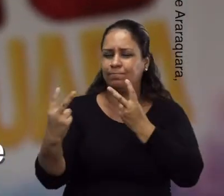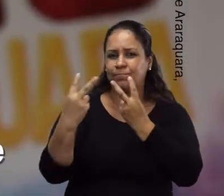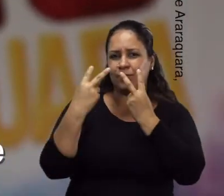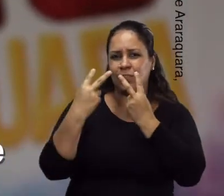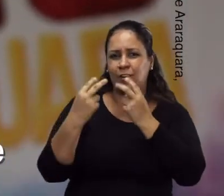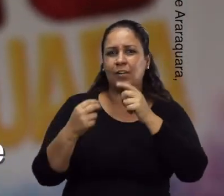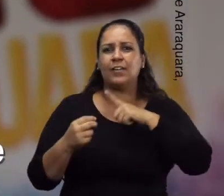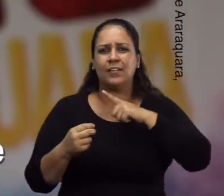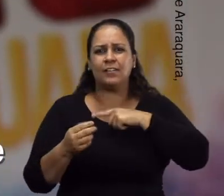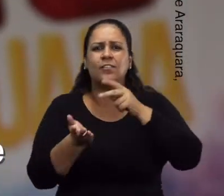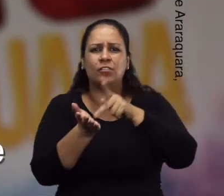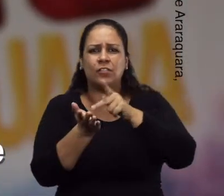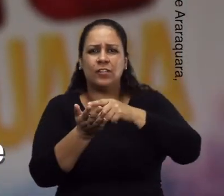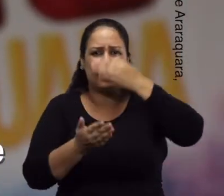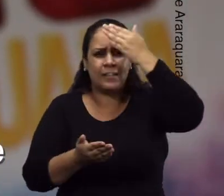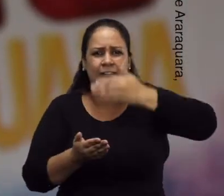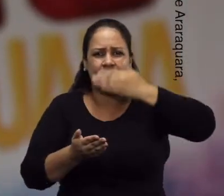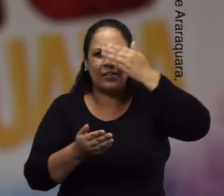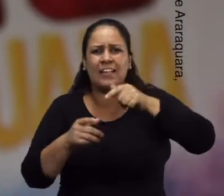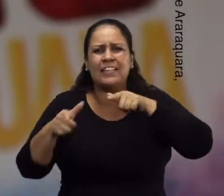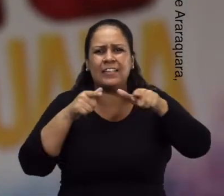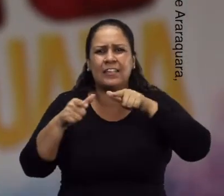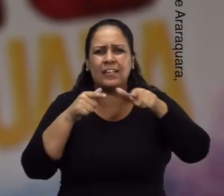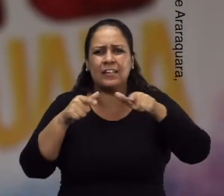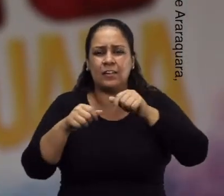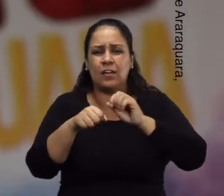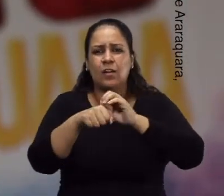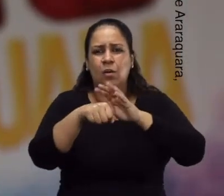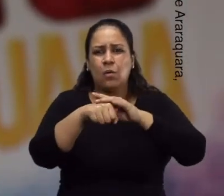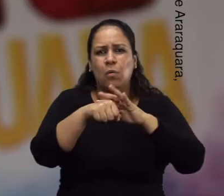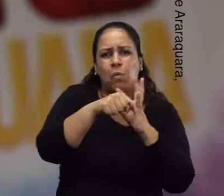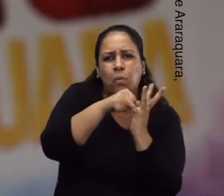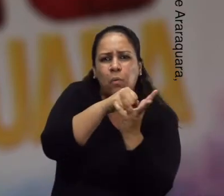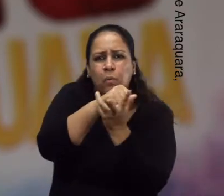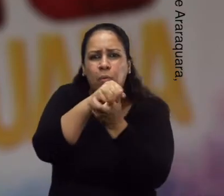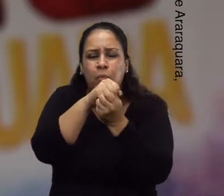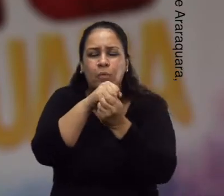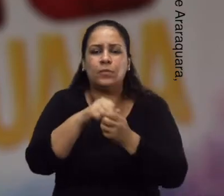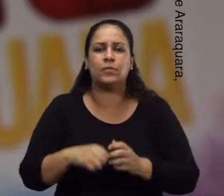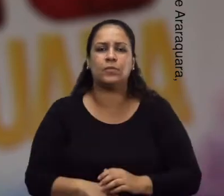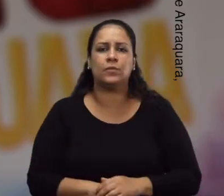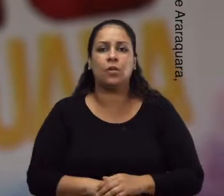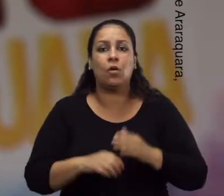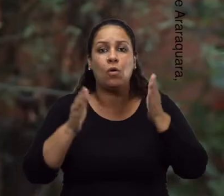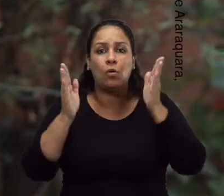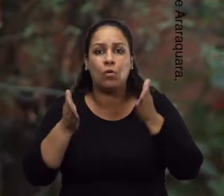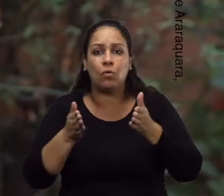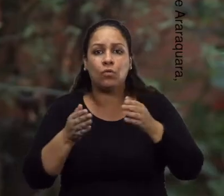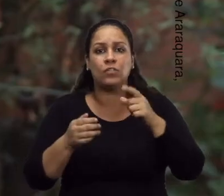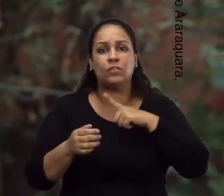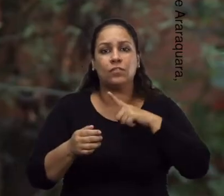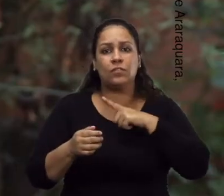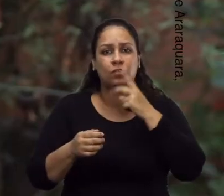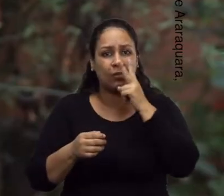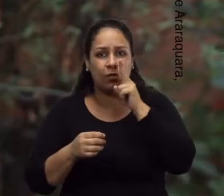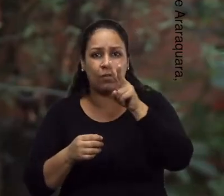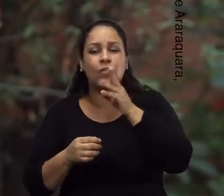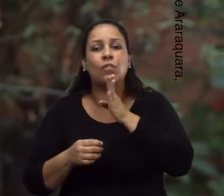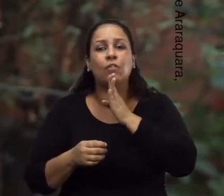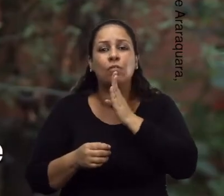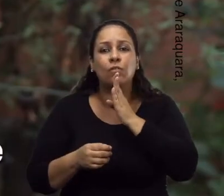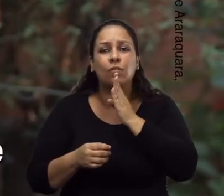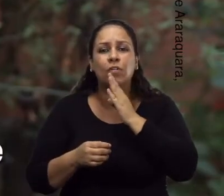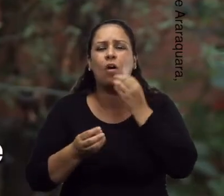de olhar para quem está de verdade na linha de frente combatendo a pandemia do Covid-19. Hoje, vocês vão ter a